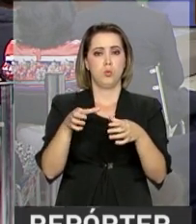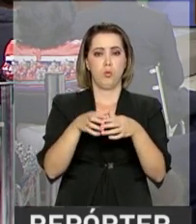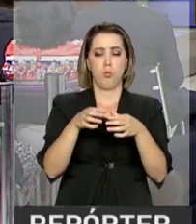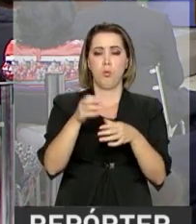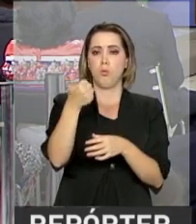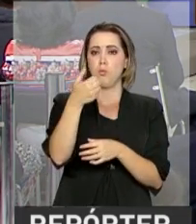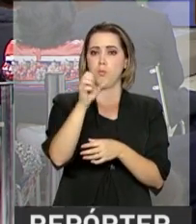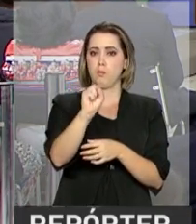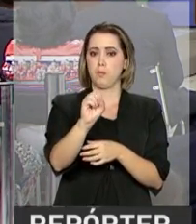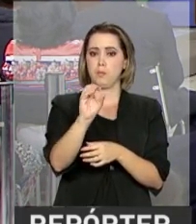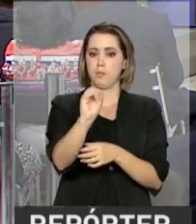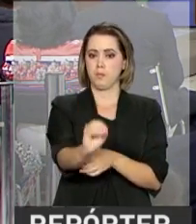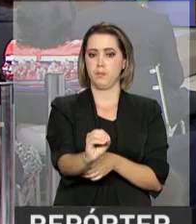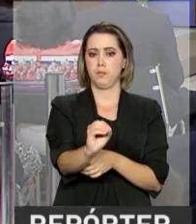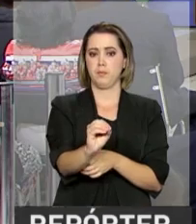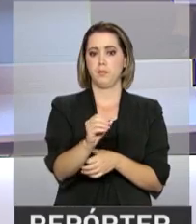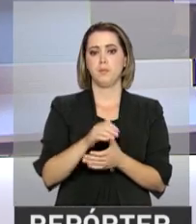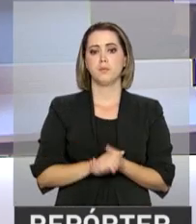180.